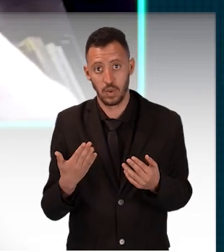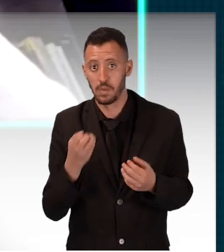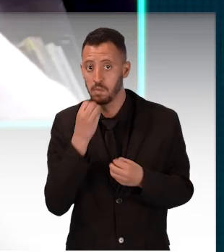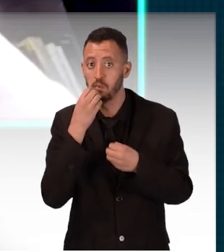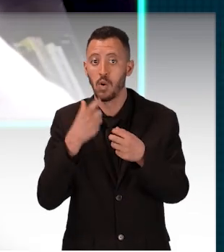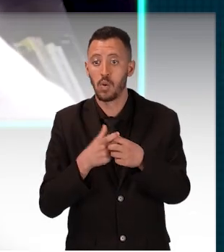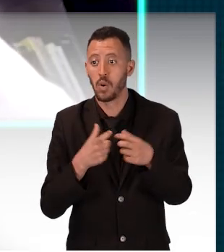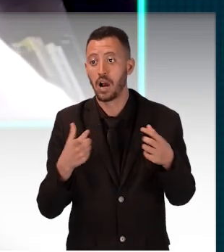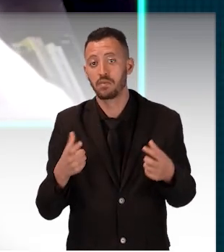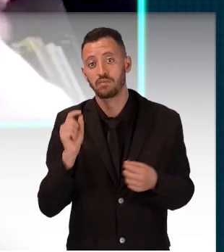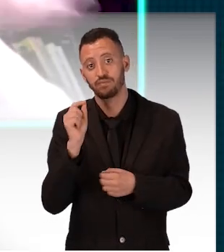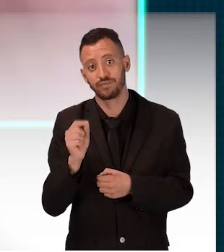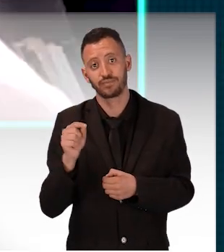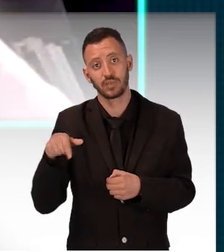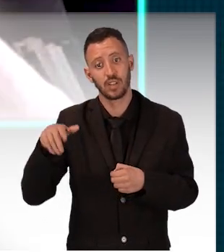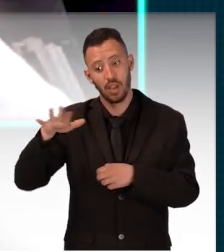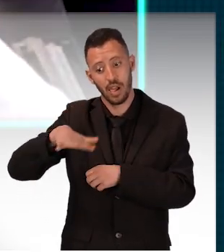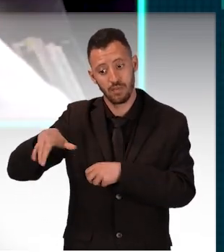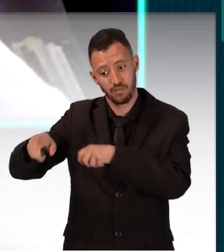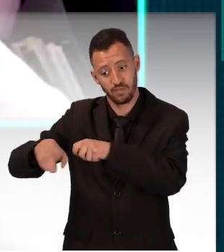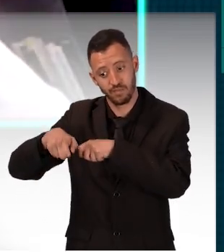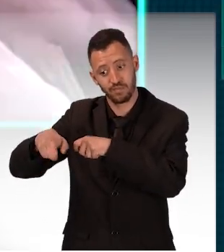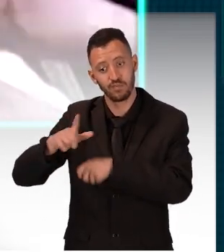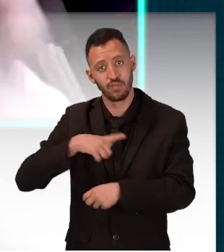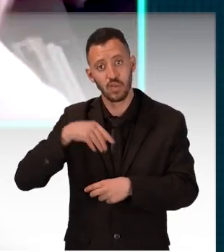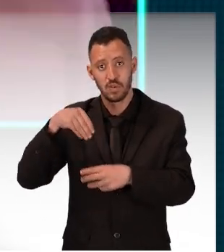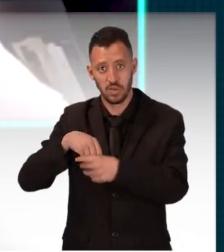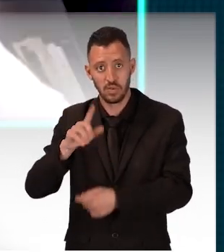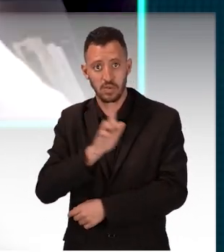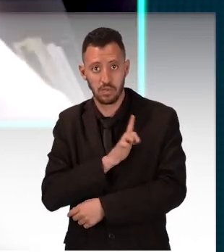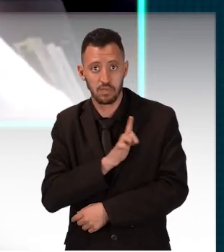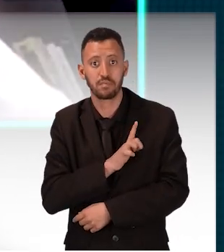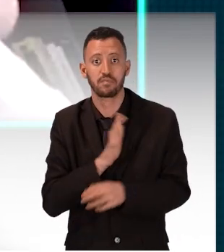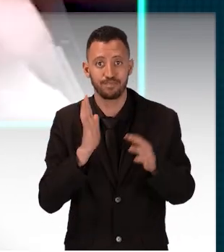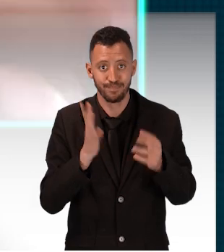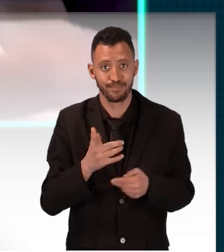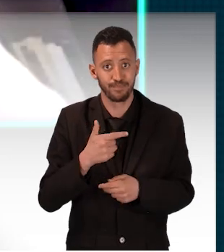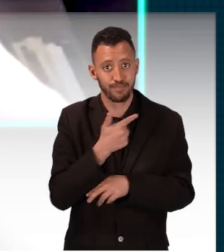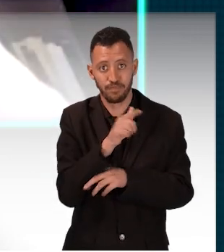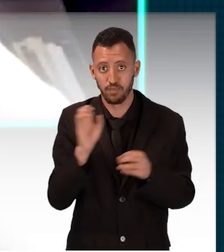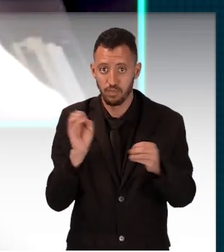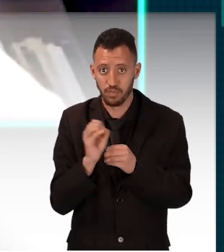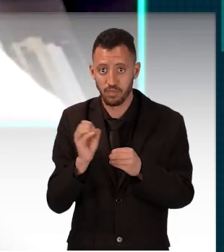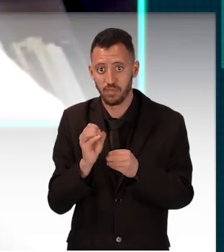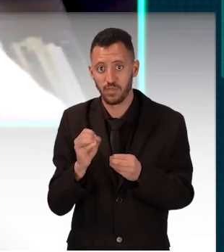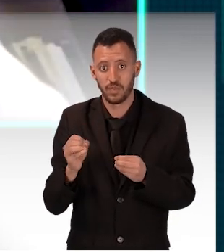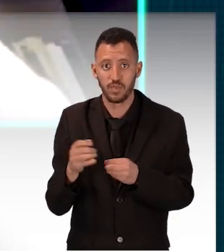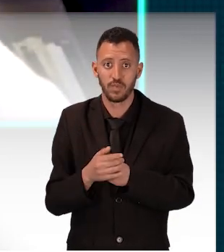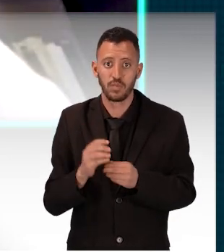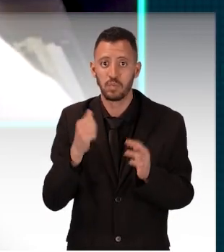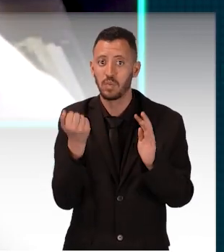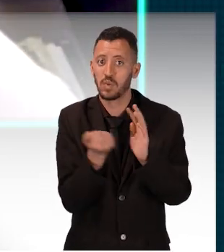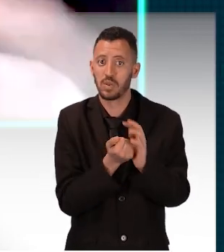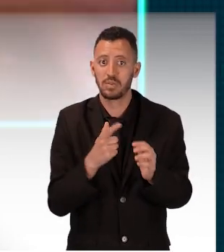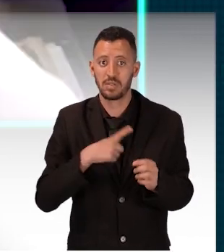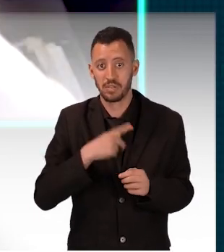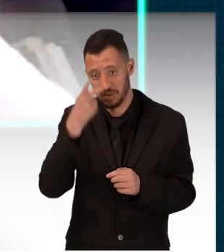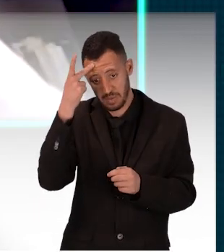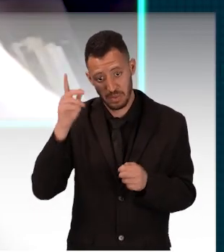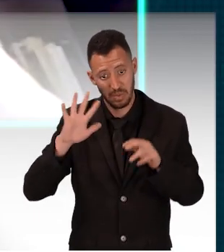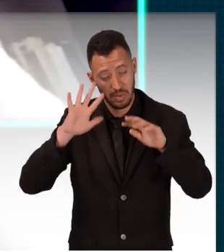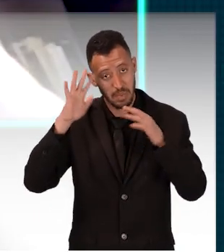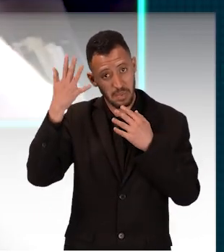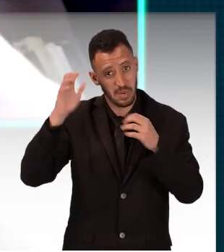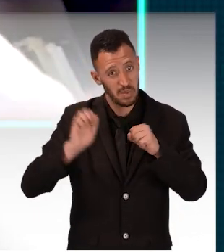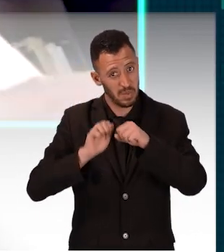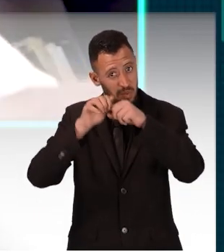uma boa parte das coisas, dos sítios que existam ou que eventualmente existam e não tenham sido registrados, a montante dessas